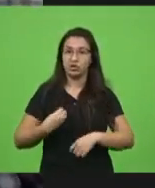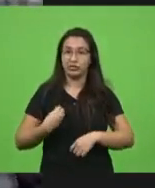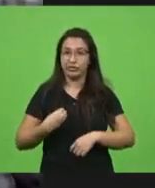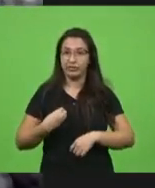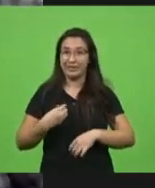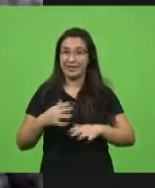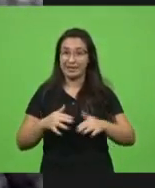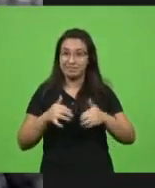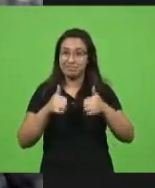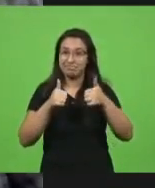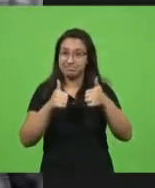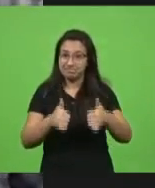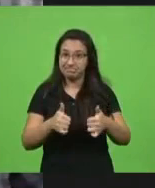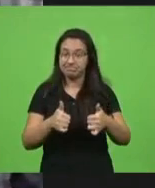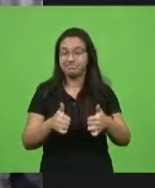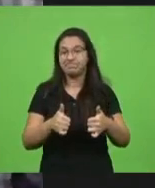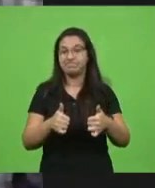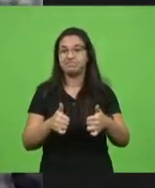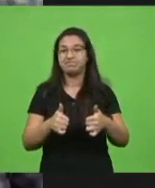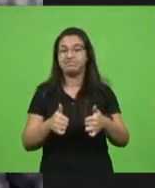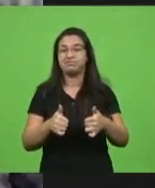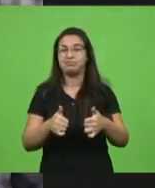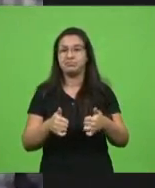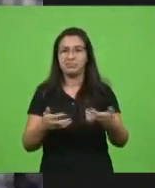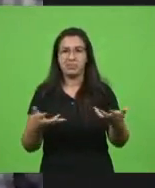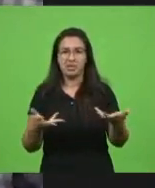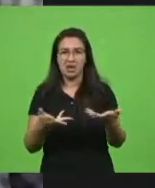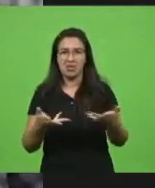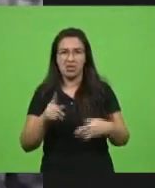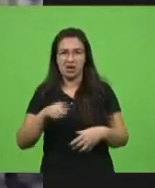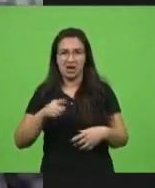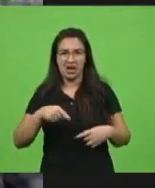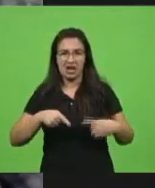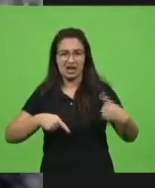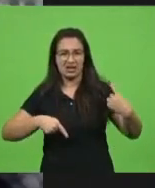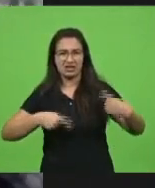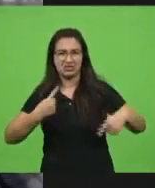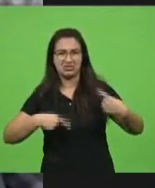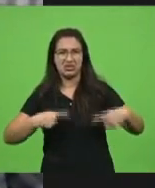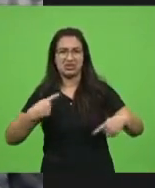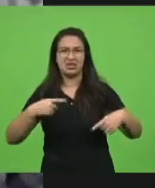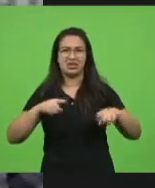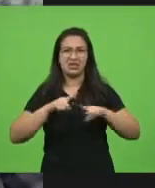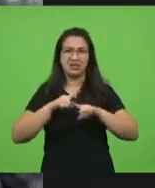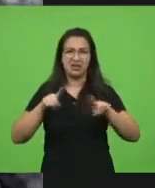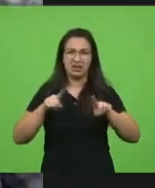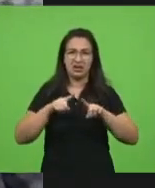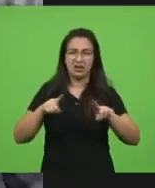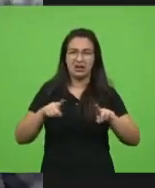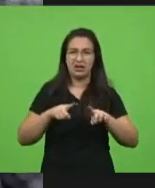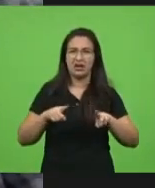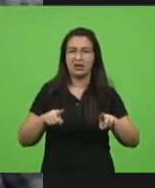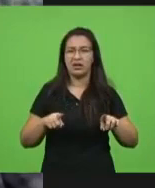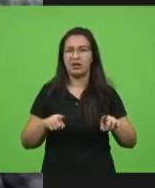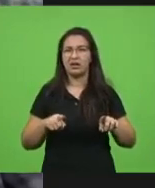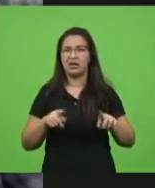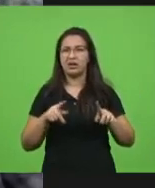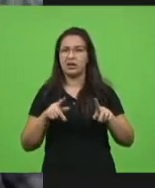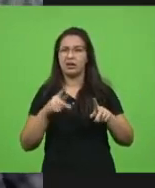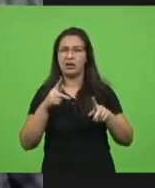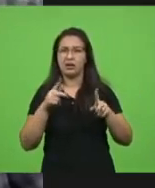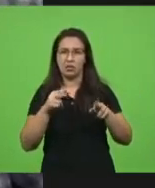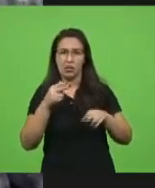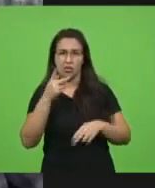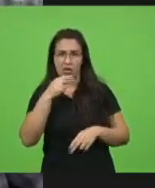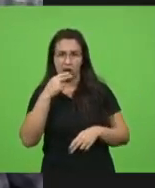momento que nós estamos vivendo não é um momento de discutir, eu vi o deputado Kennedy também falando, não é um momento de nós discutirmos